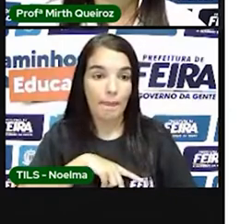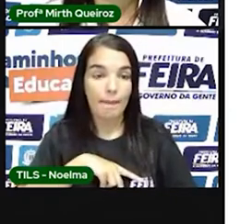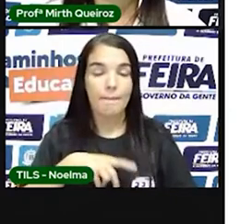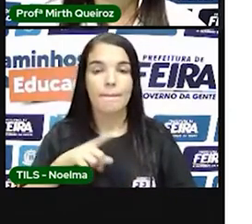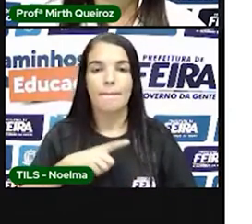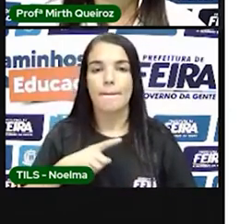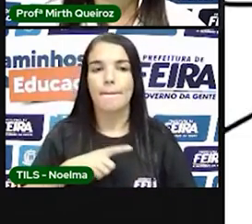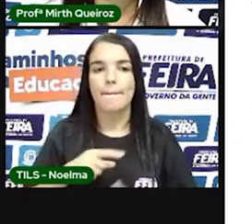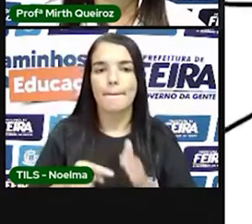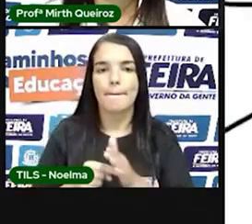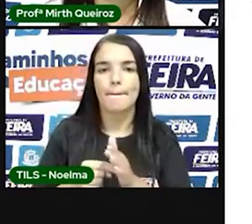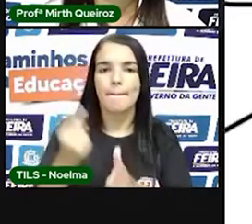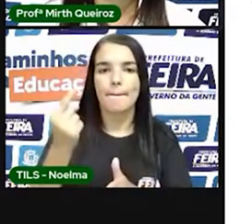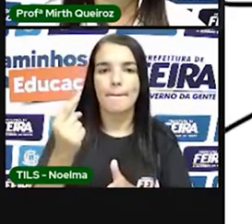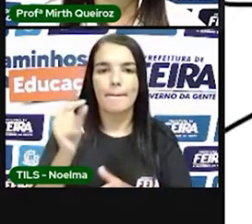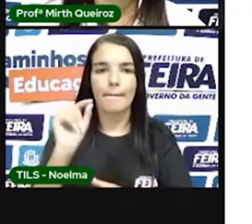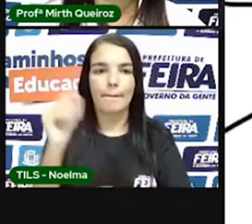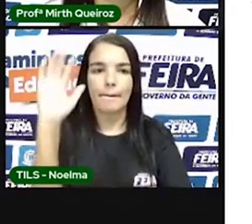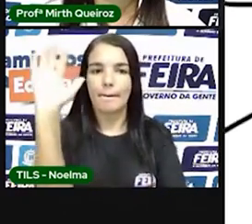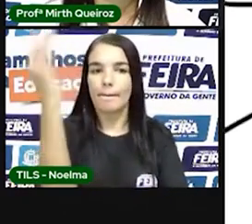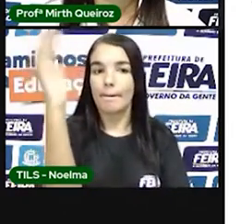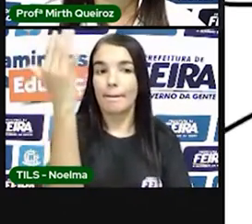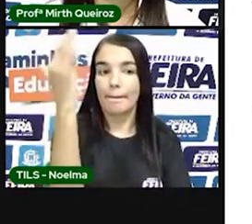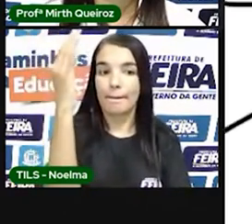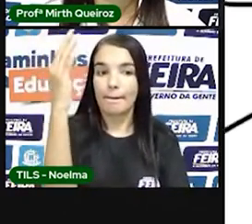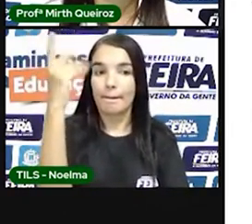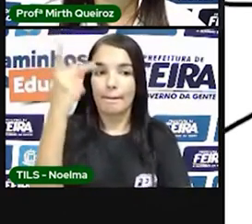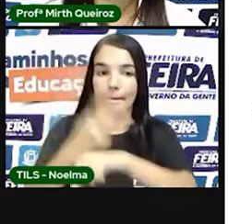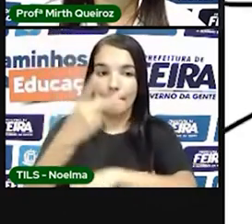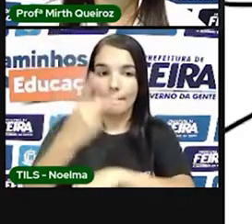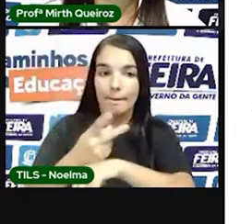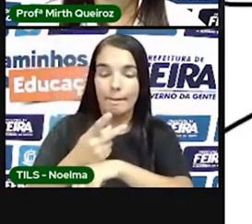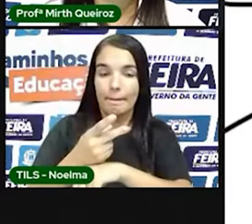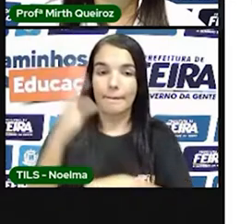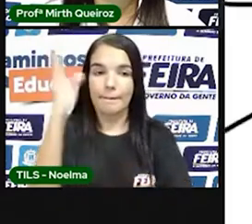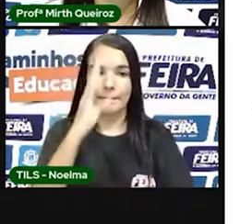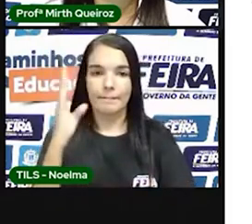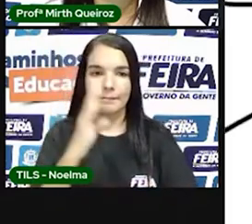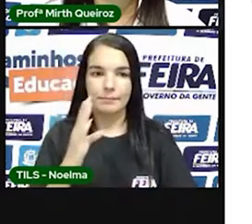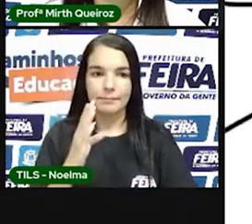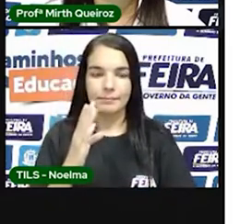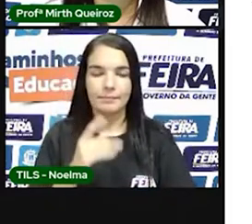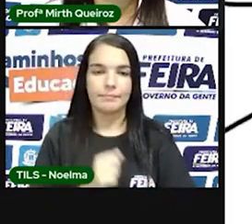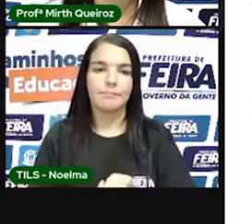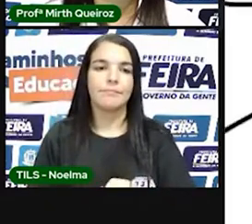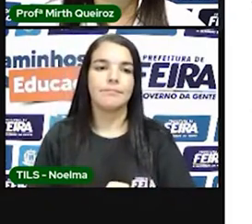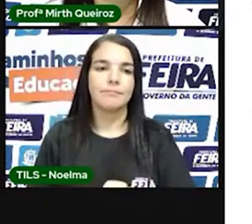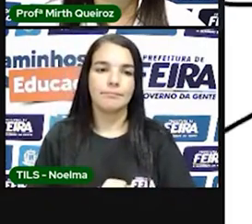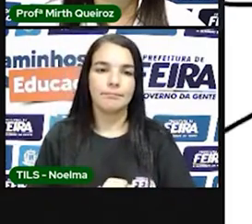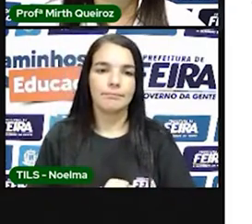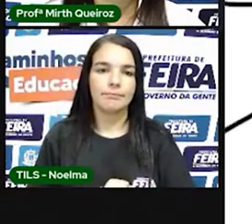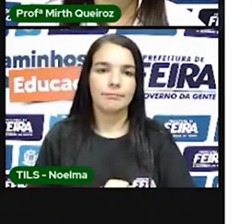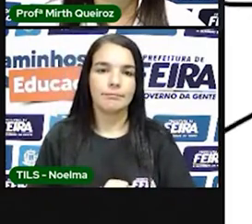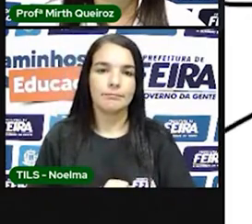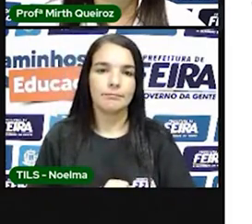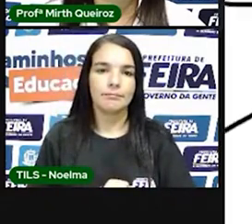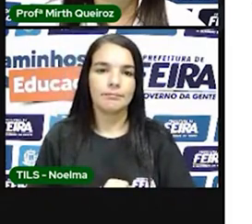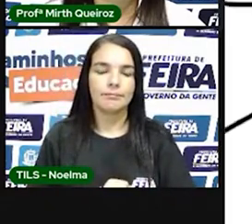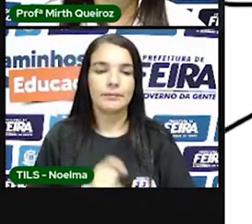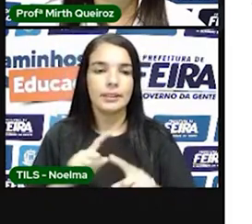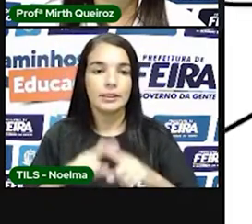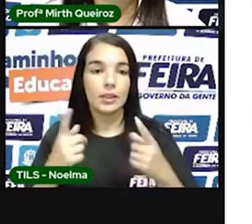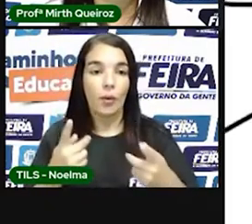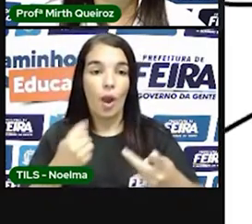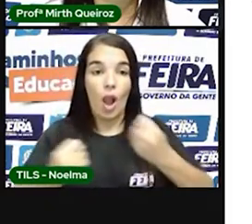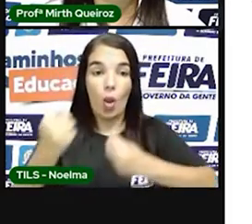economia do Brasil, que era a extração do pó Brasil, o Ibirapitanga, como diziam os indígenas. Essa economia mobilizou